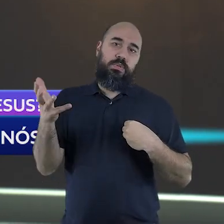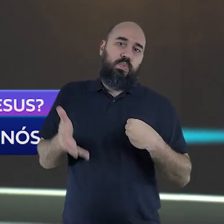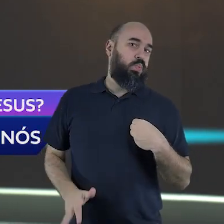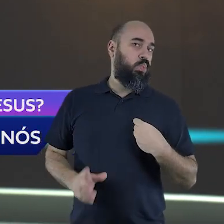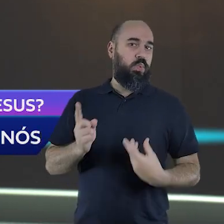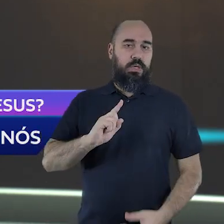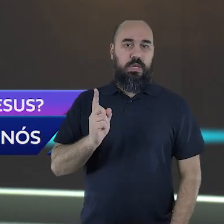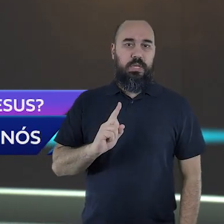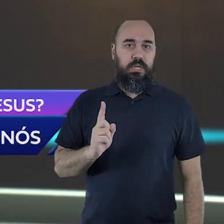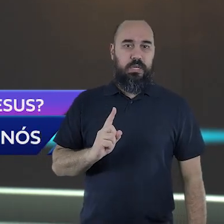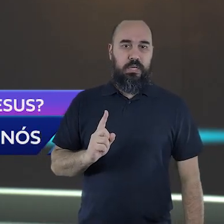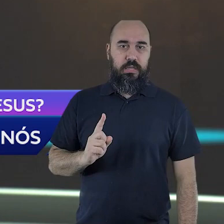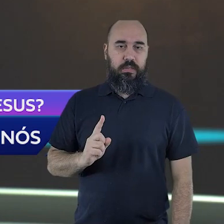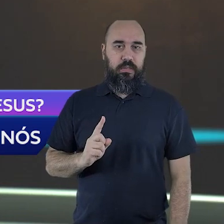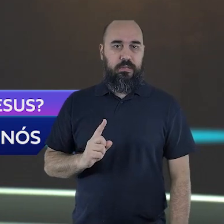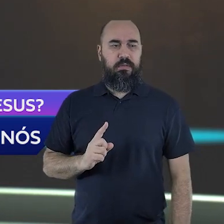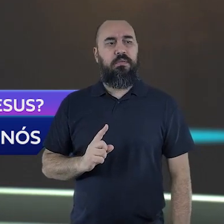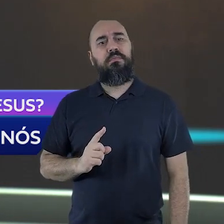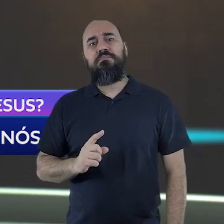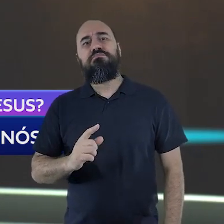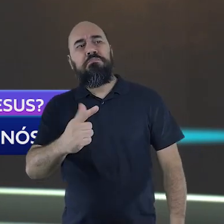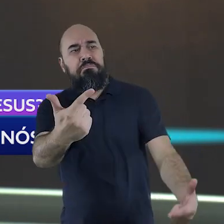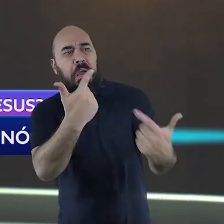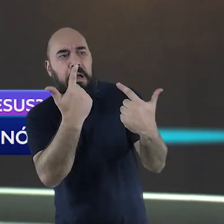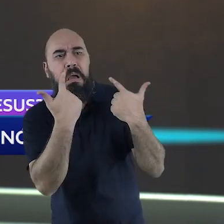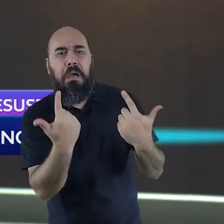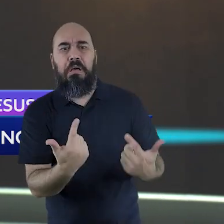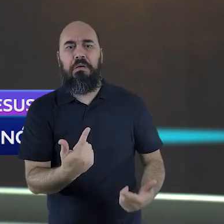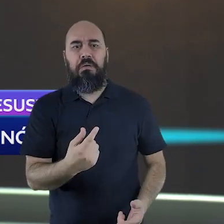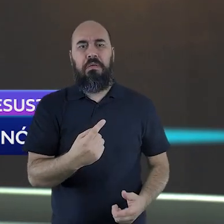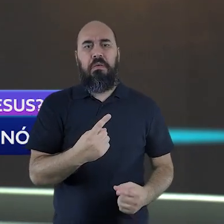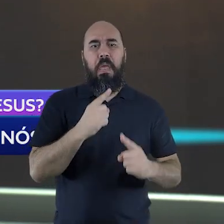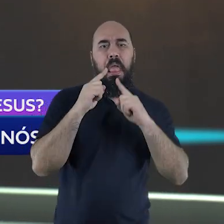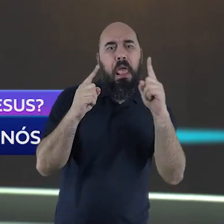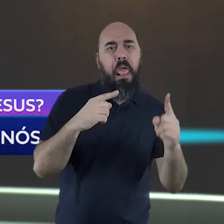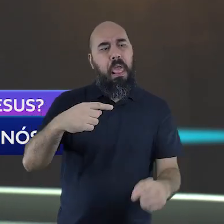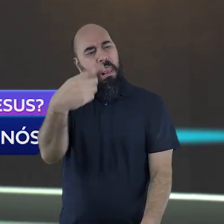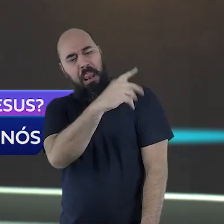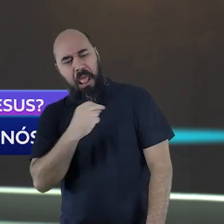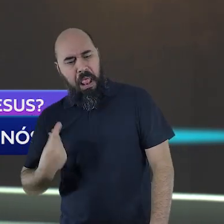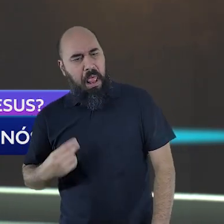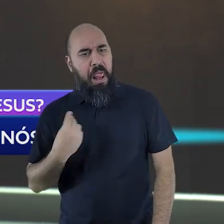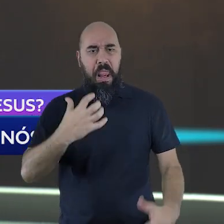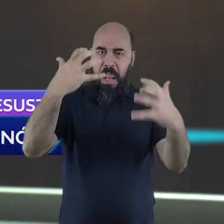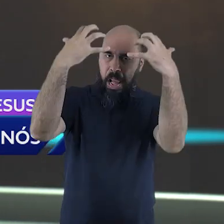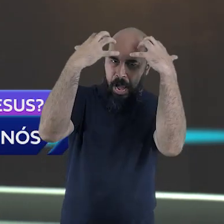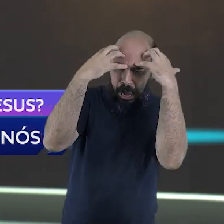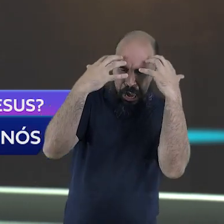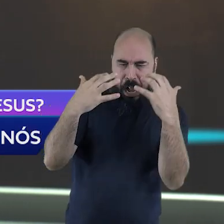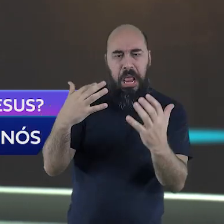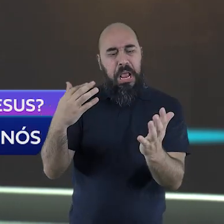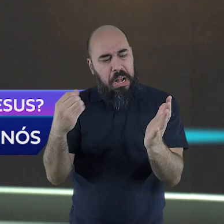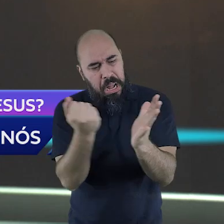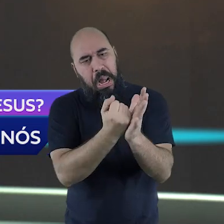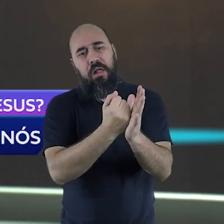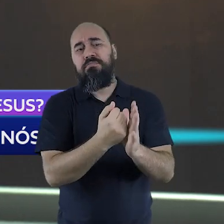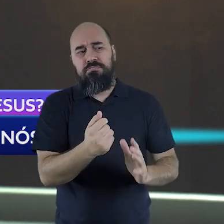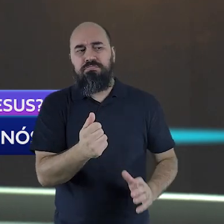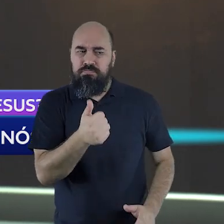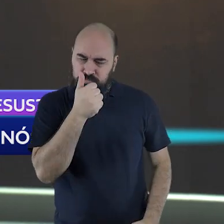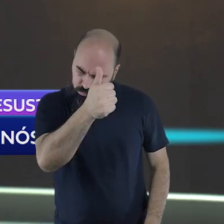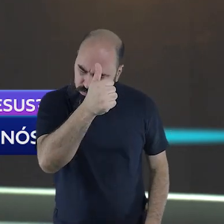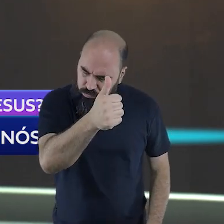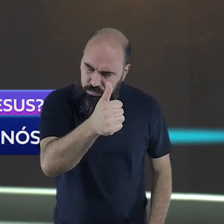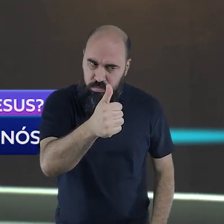humanos. Jesus, Ele, não tinha nenhum pecado. Mas o que estava sobre Ele